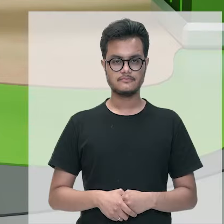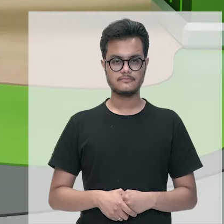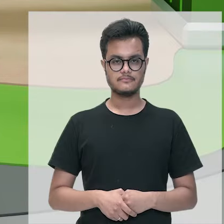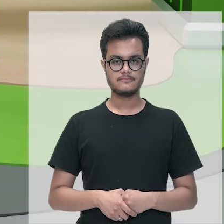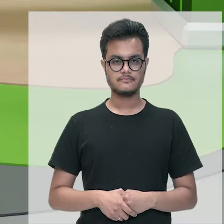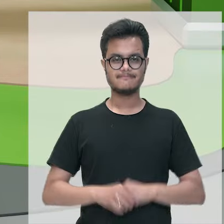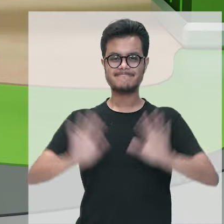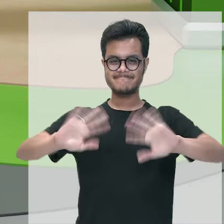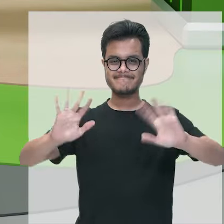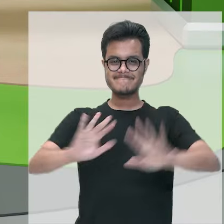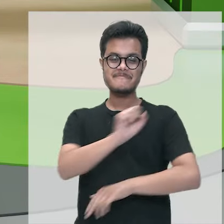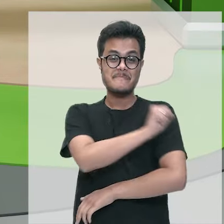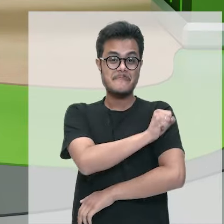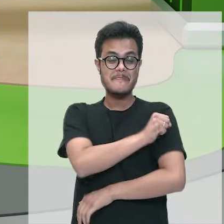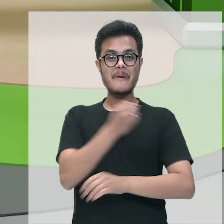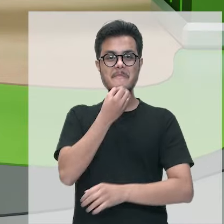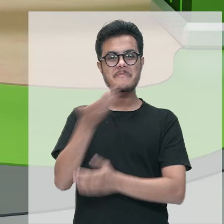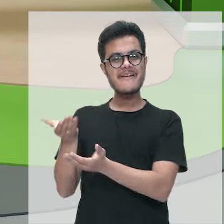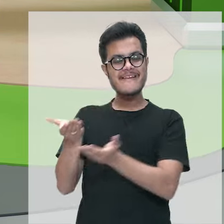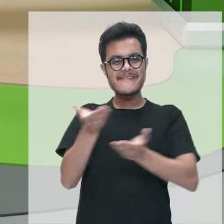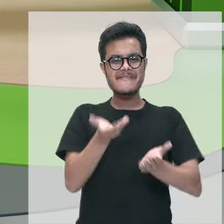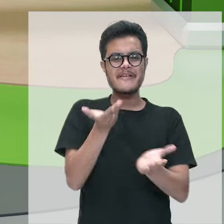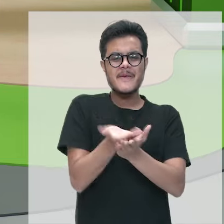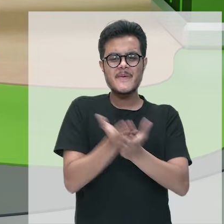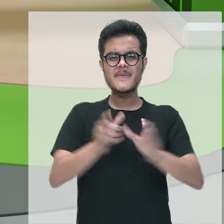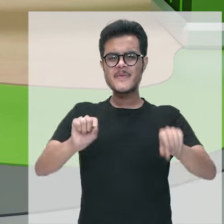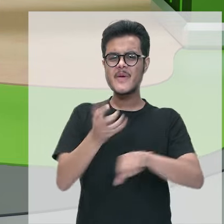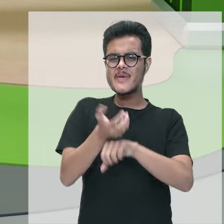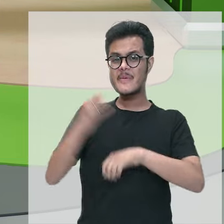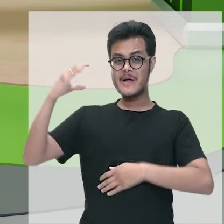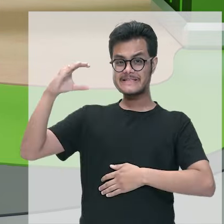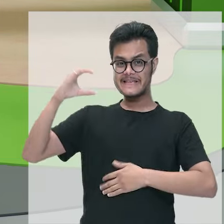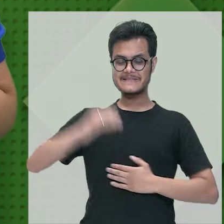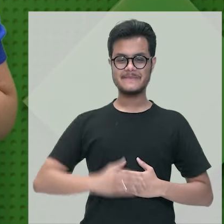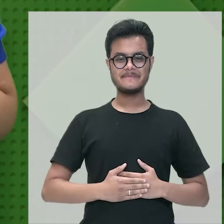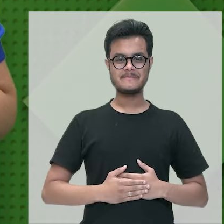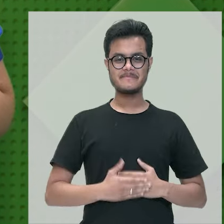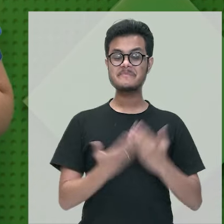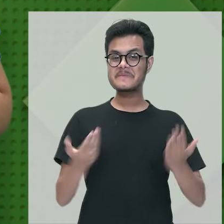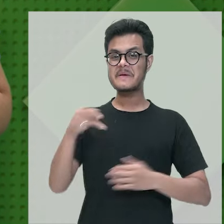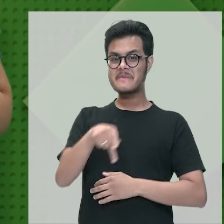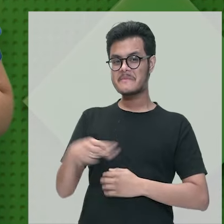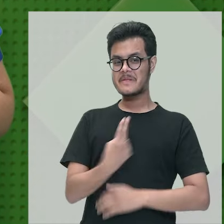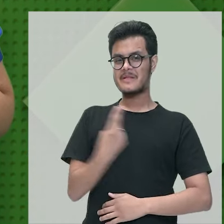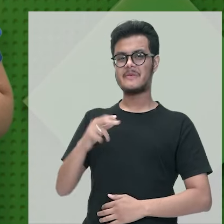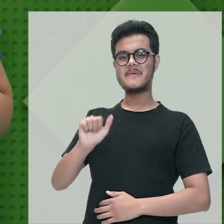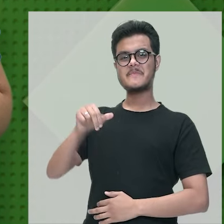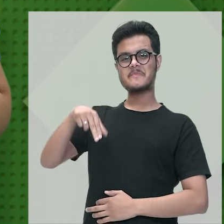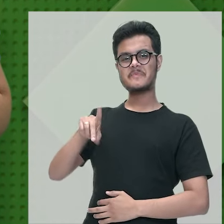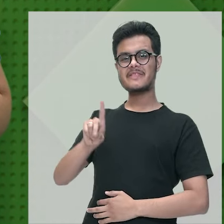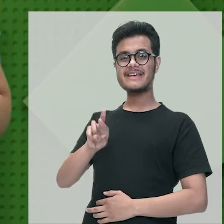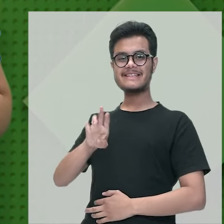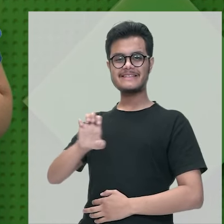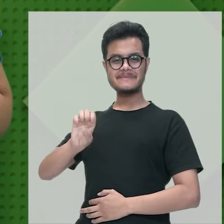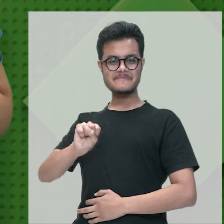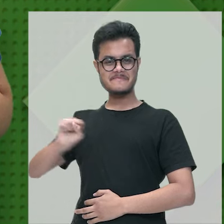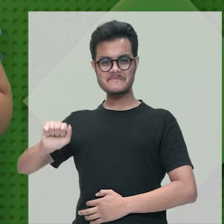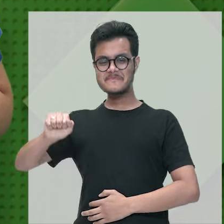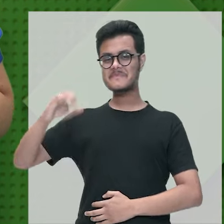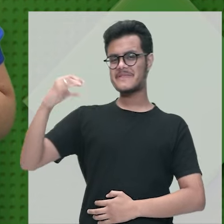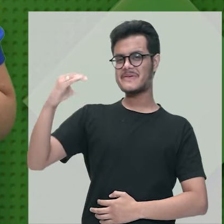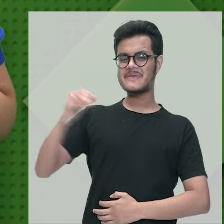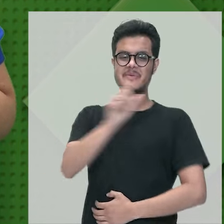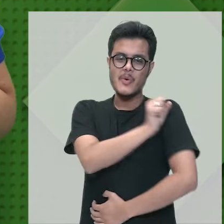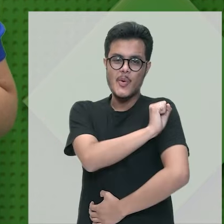Olá, alunos do oitavo ano! Sejam muito bem-vindos a mais uma aula de ciências. Eu sou a professora Andressa Primavera, de ciências